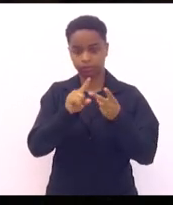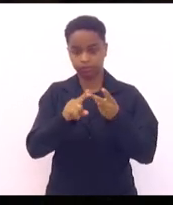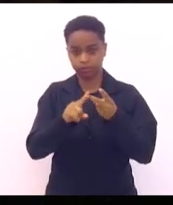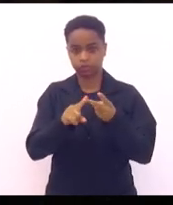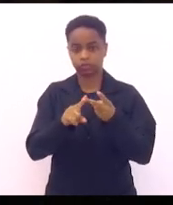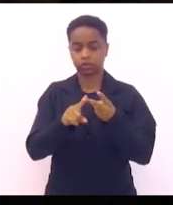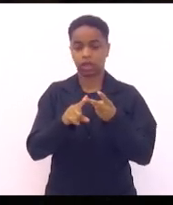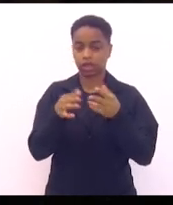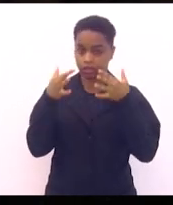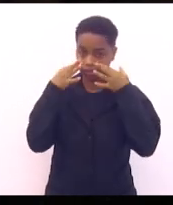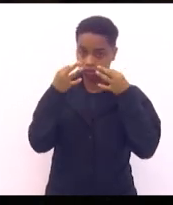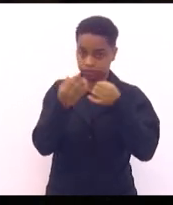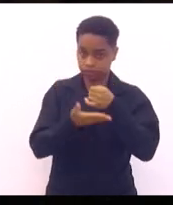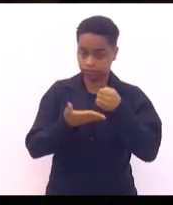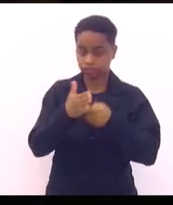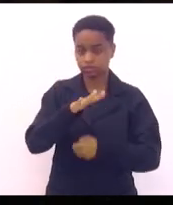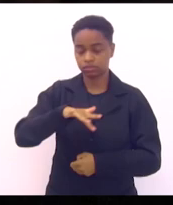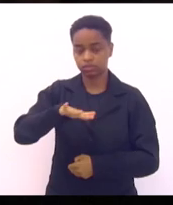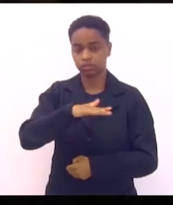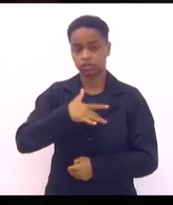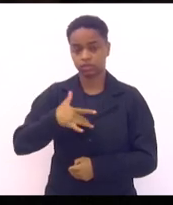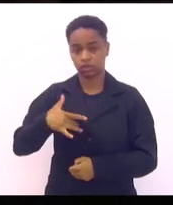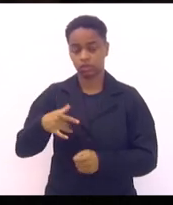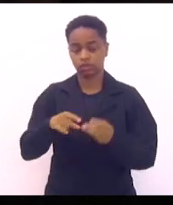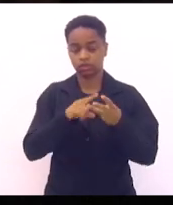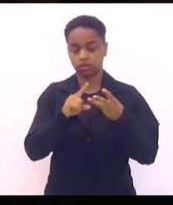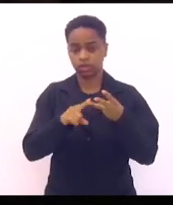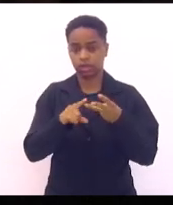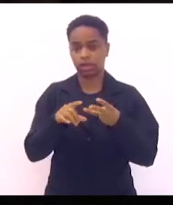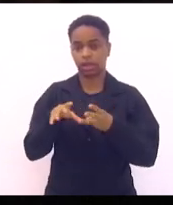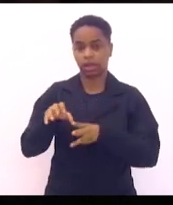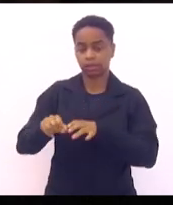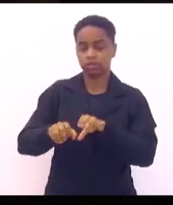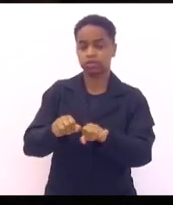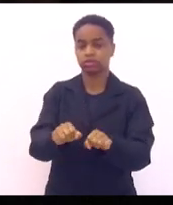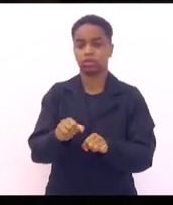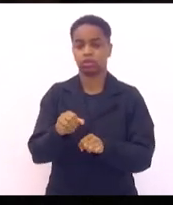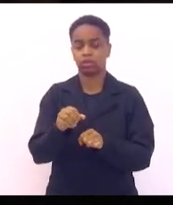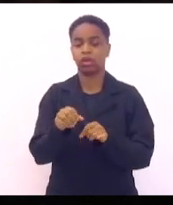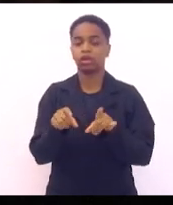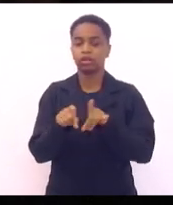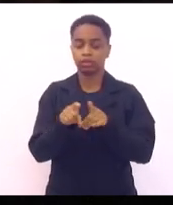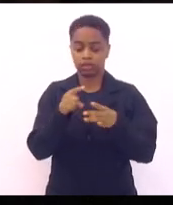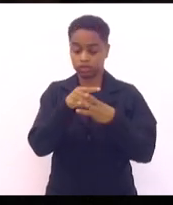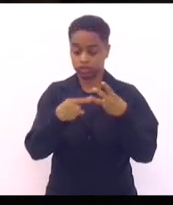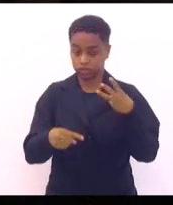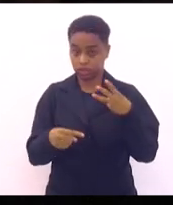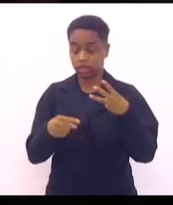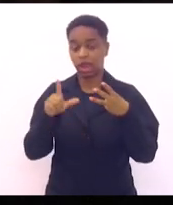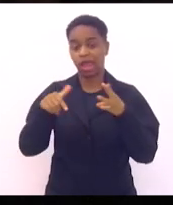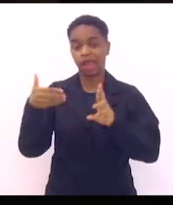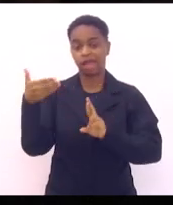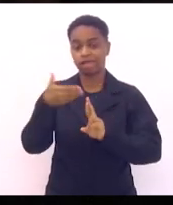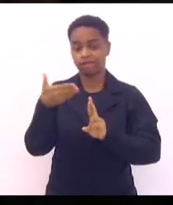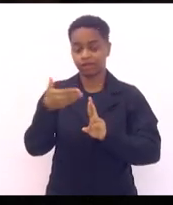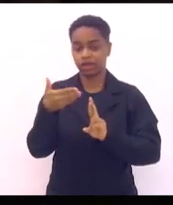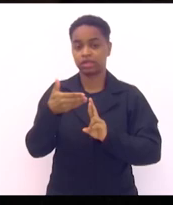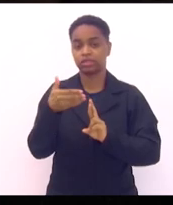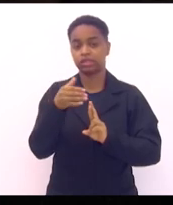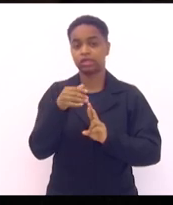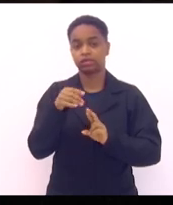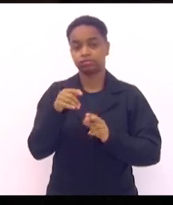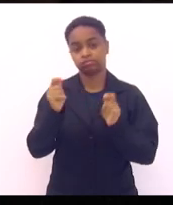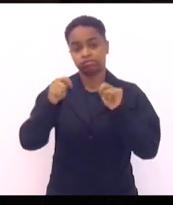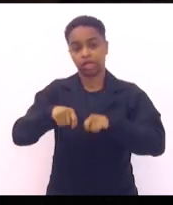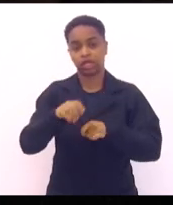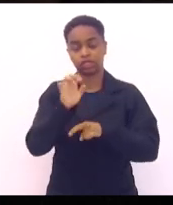atenção primária à saúde e da captação ponderada. São os três indicadores que vão servir de referência para que o Estado premie